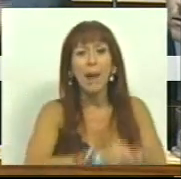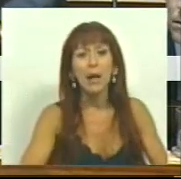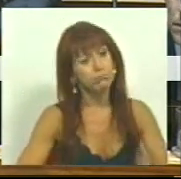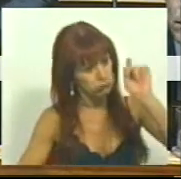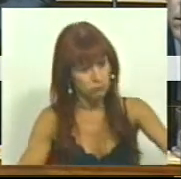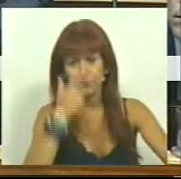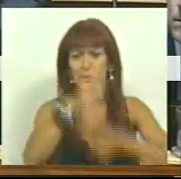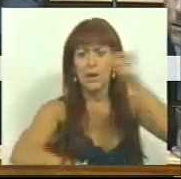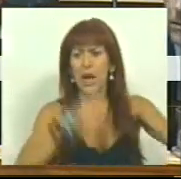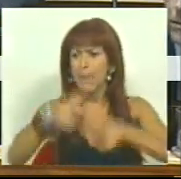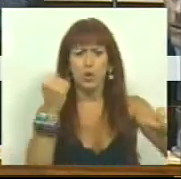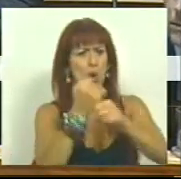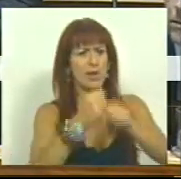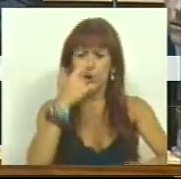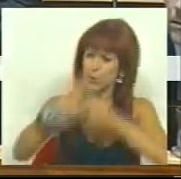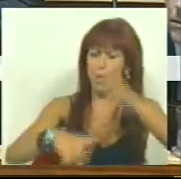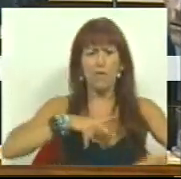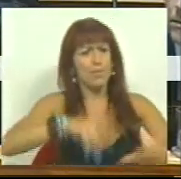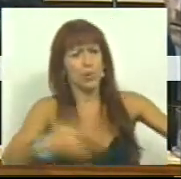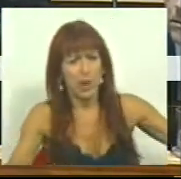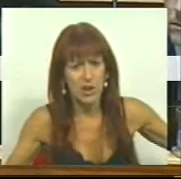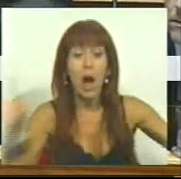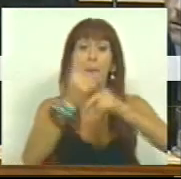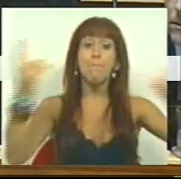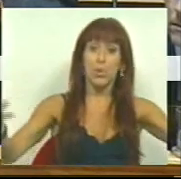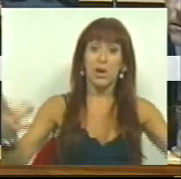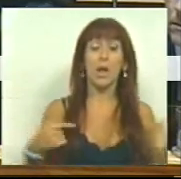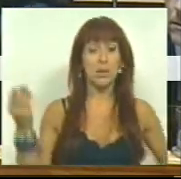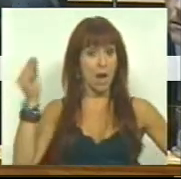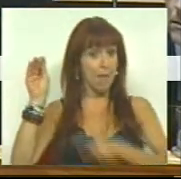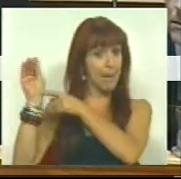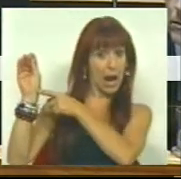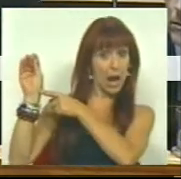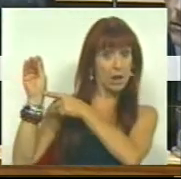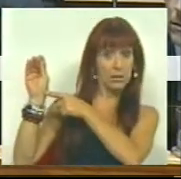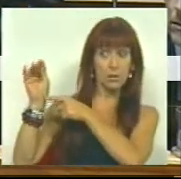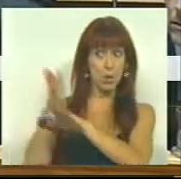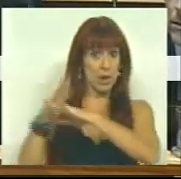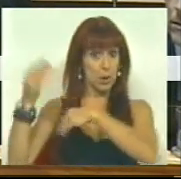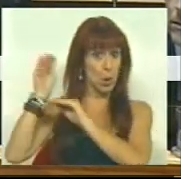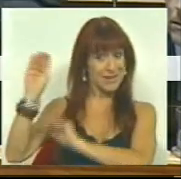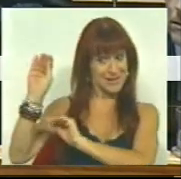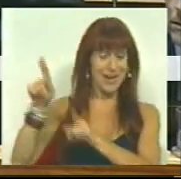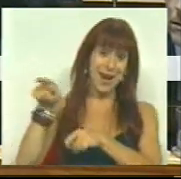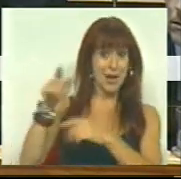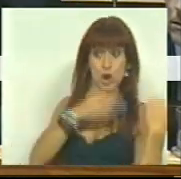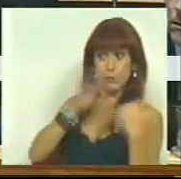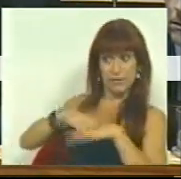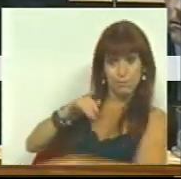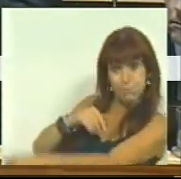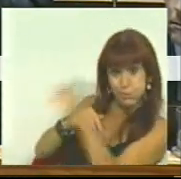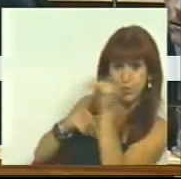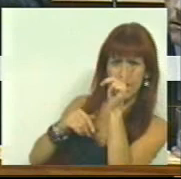são os trabalhadores, é o povo português. Porque a banca, o setor financeiro, aqueles que foram responsáveis,